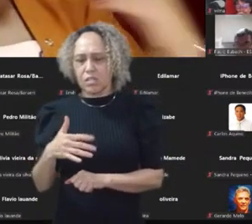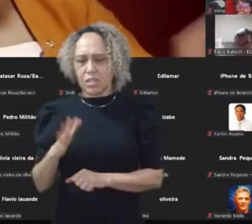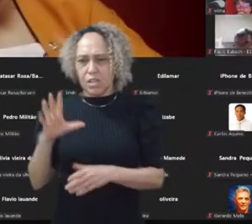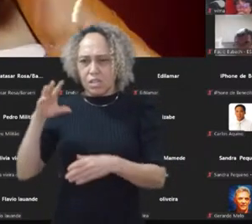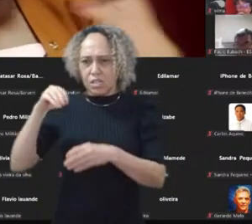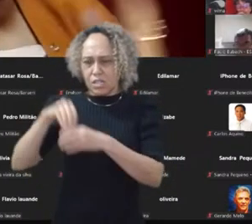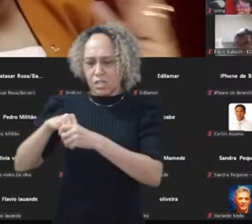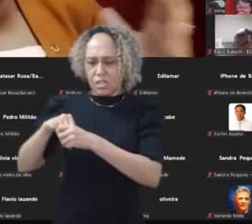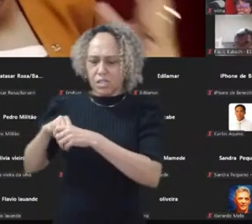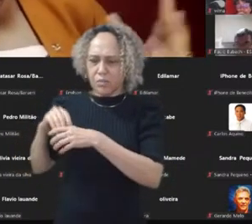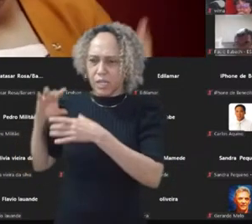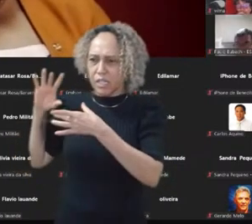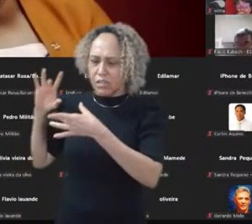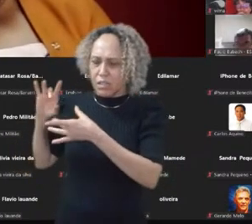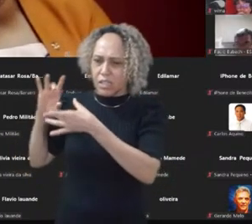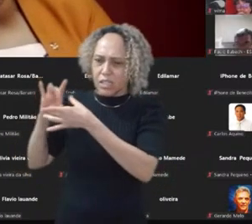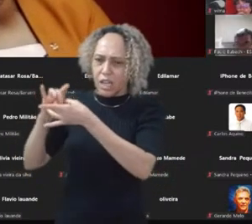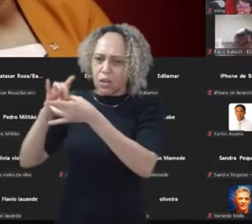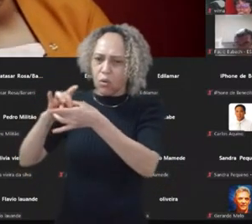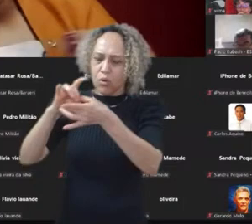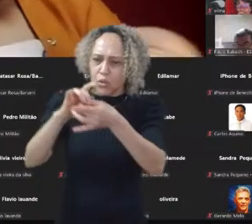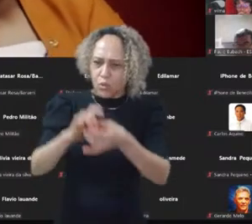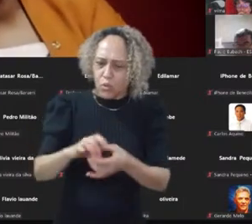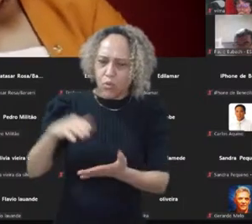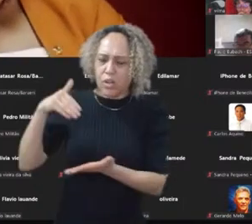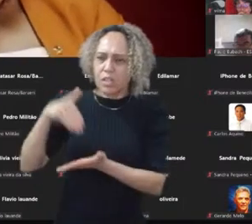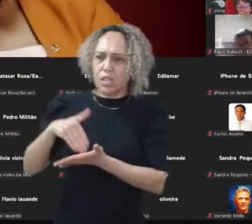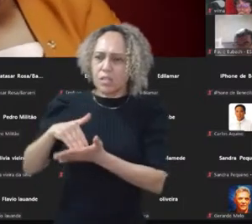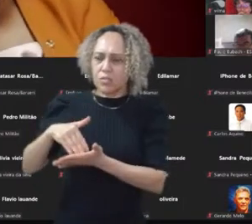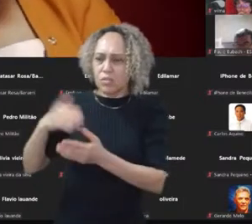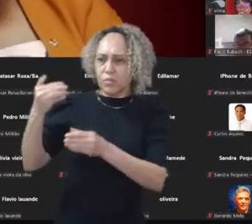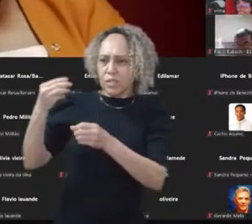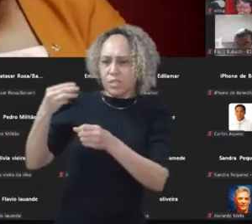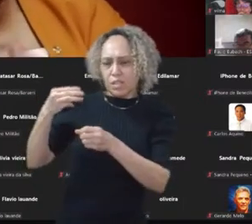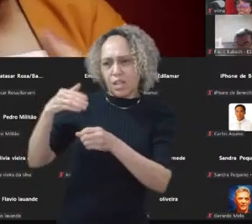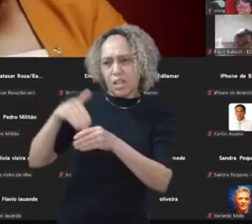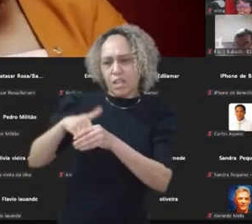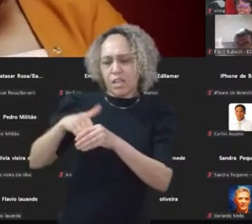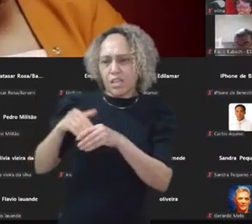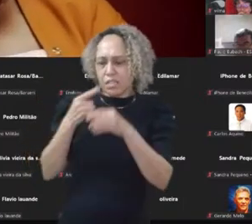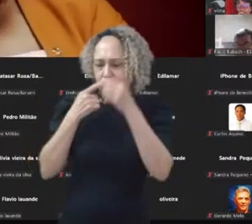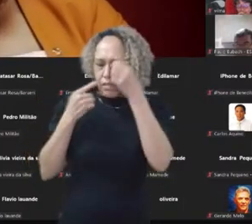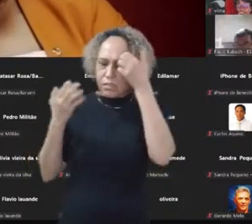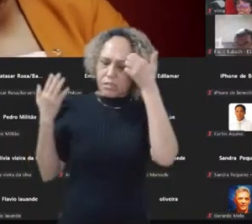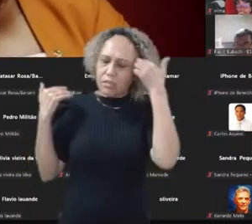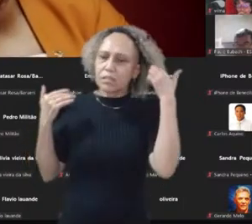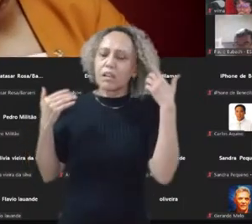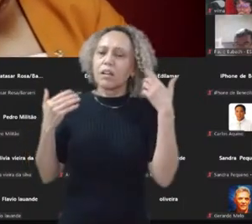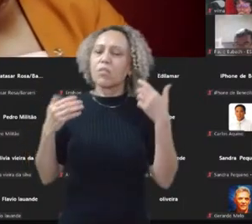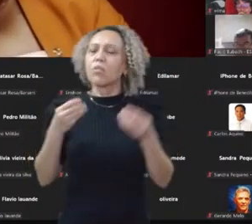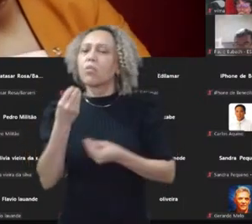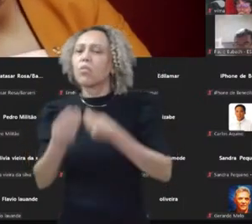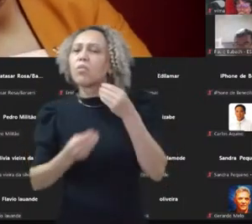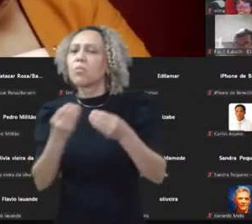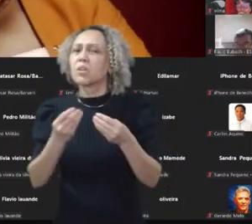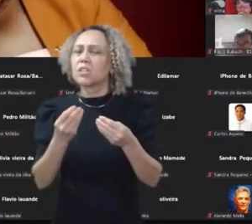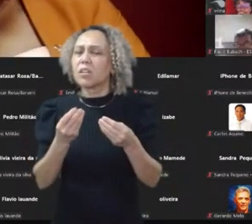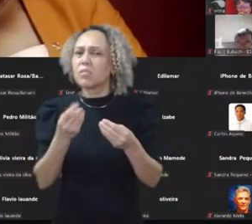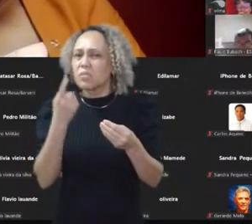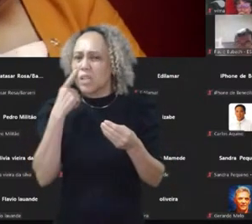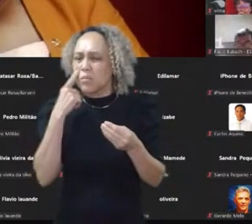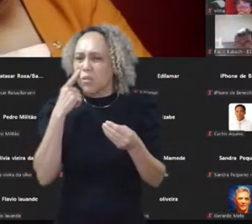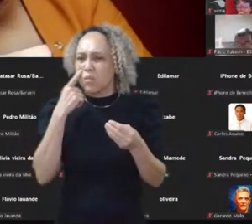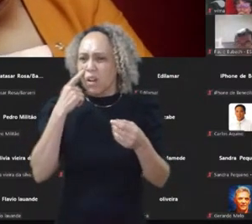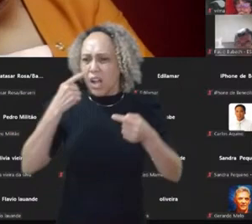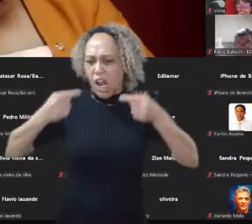das últimas eleições para a gente entender como é que nós chegamos nesse patamar onde as polarizações estão calcificadas. falsificadas, ou